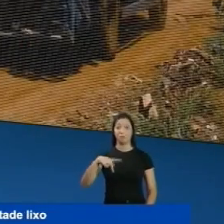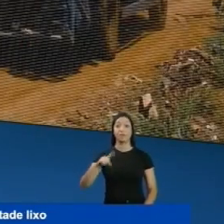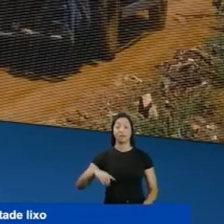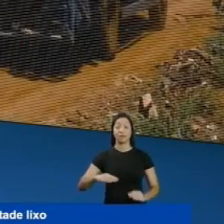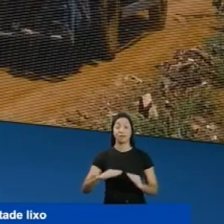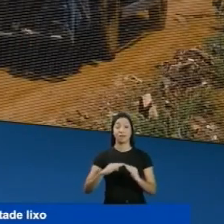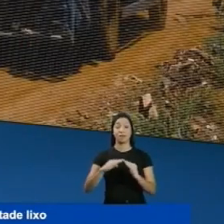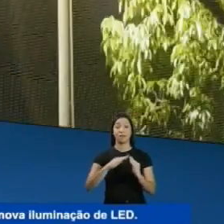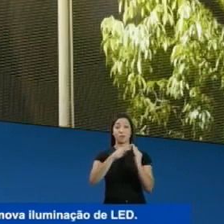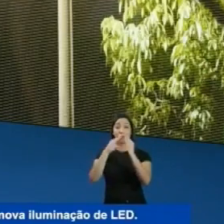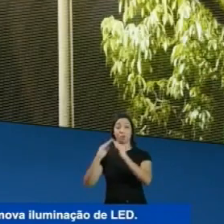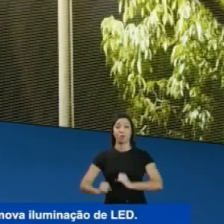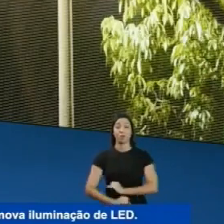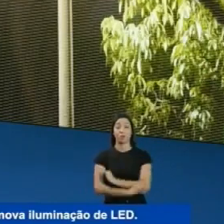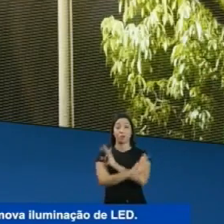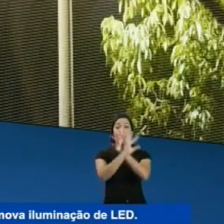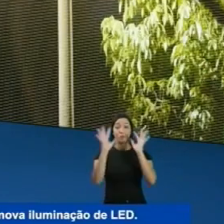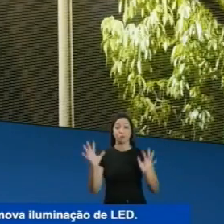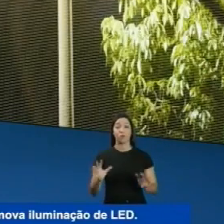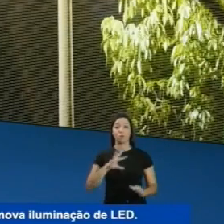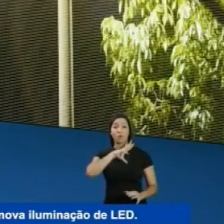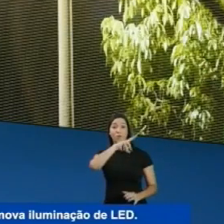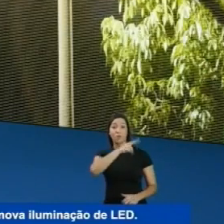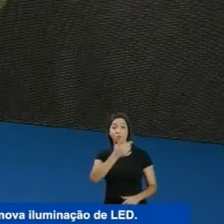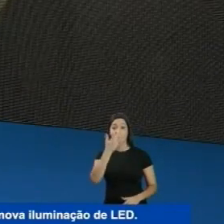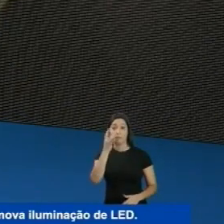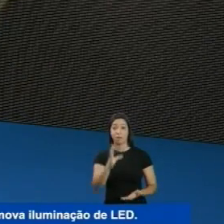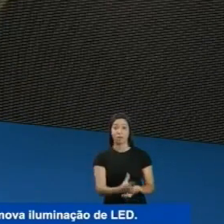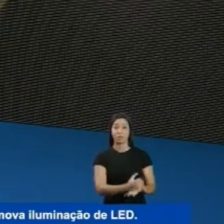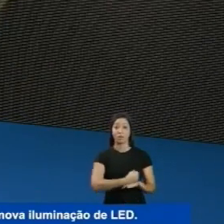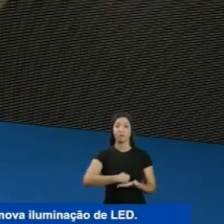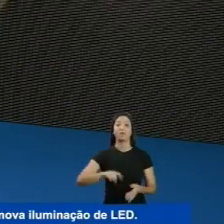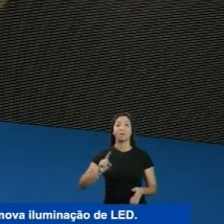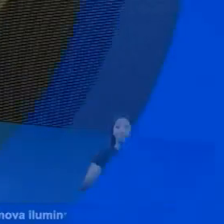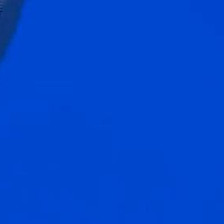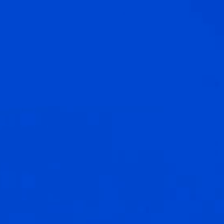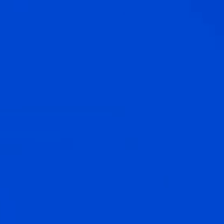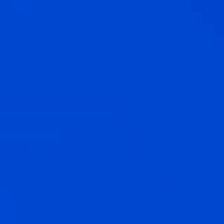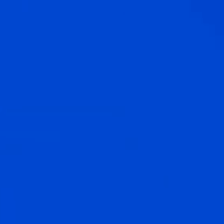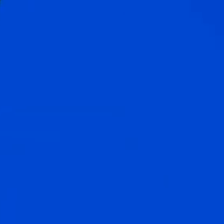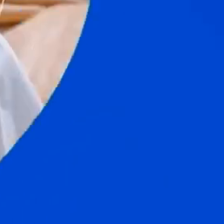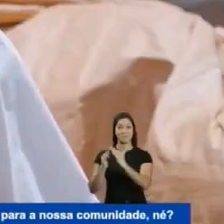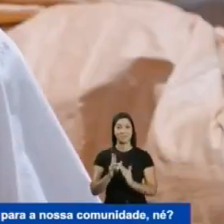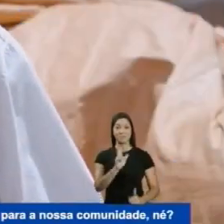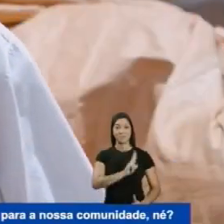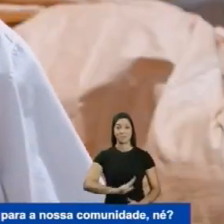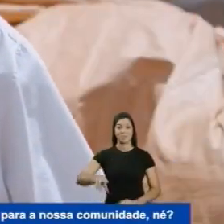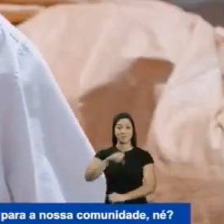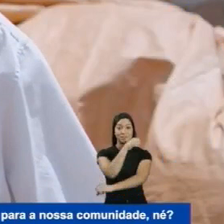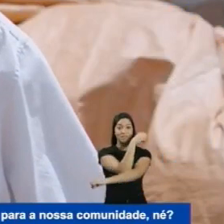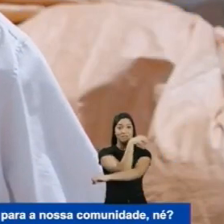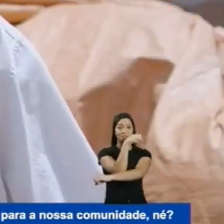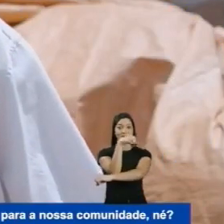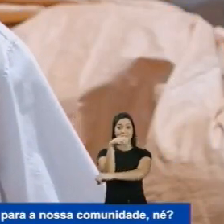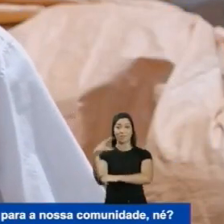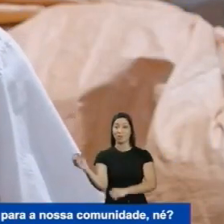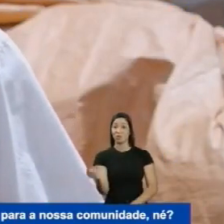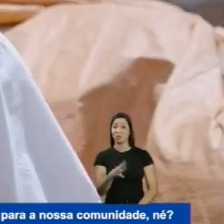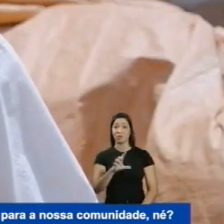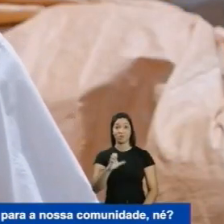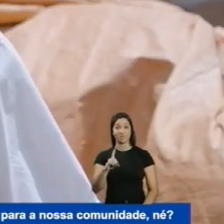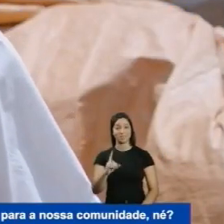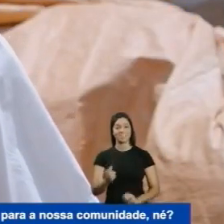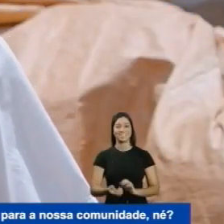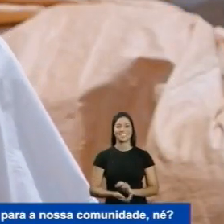coleta de lixo E foi o primeiro bairro de Uberlândia a receber a nova iluminação de LED Eu tenho visto aí a melhoria que